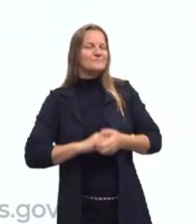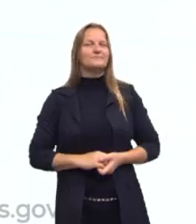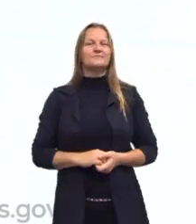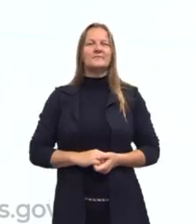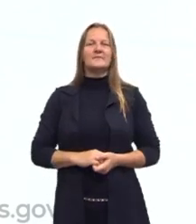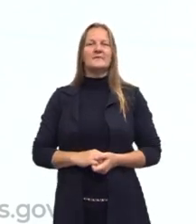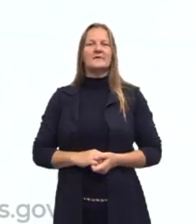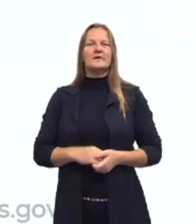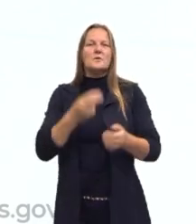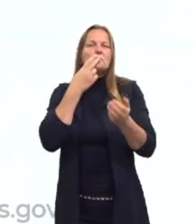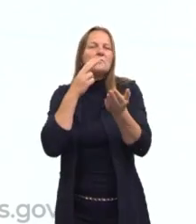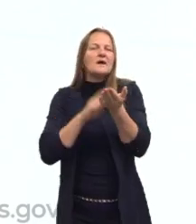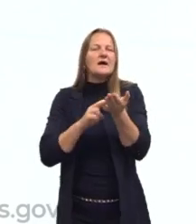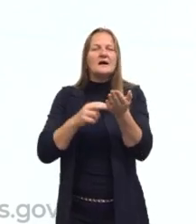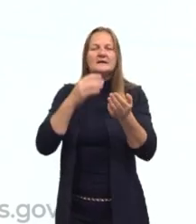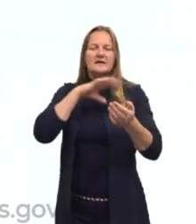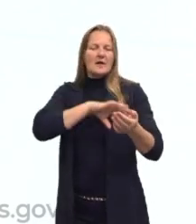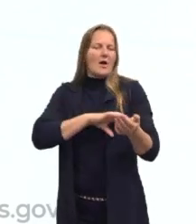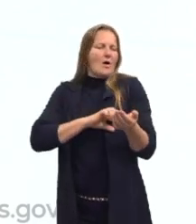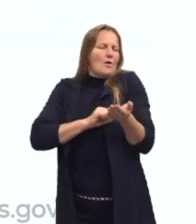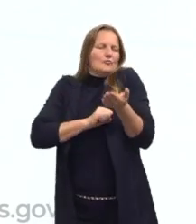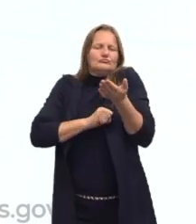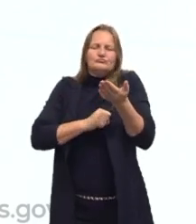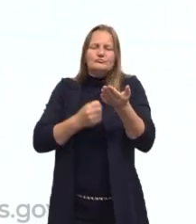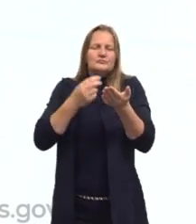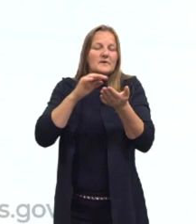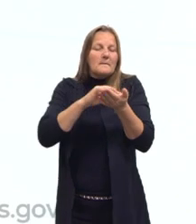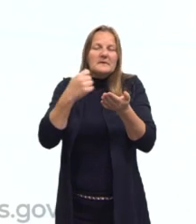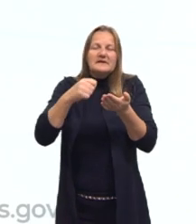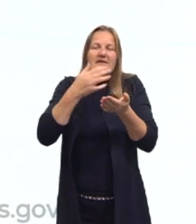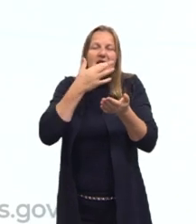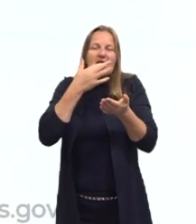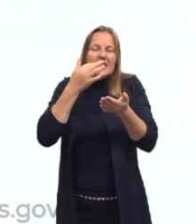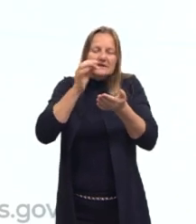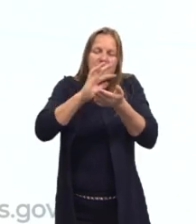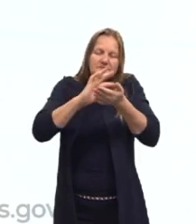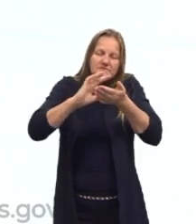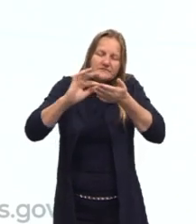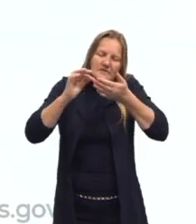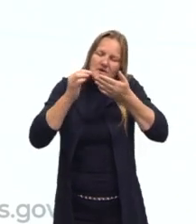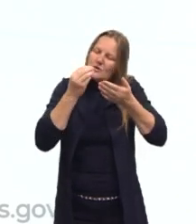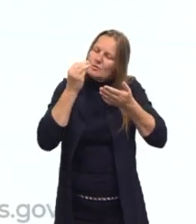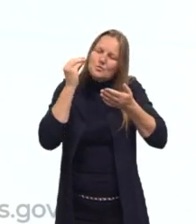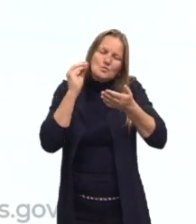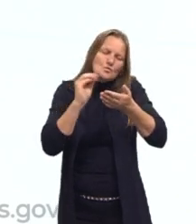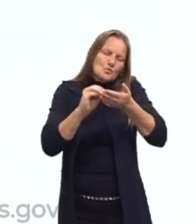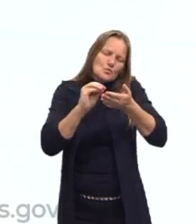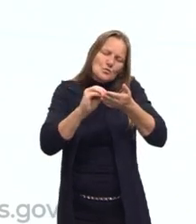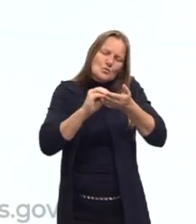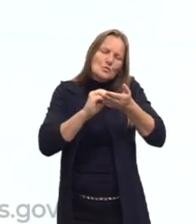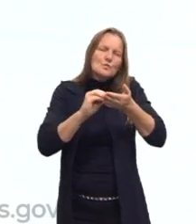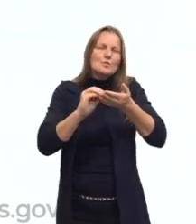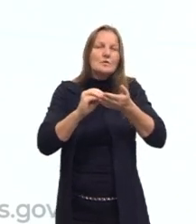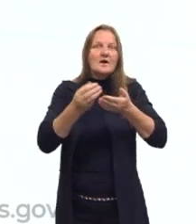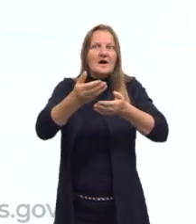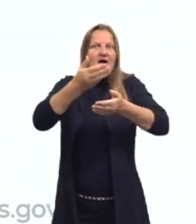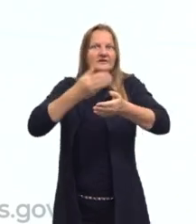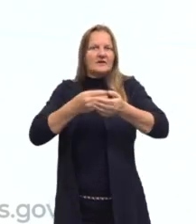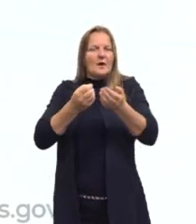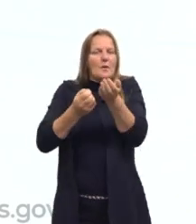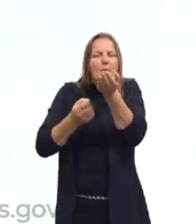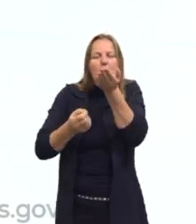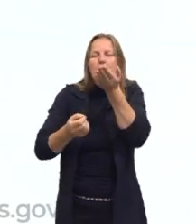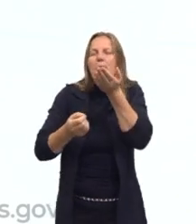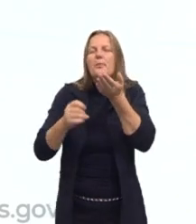As cartas de amor deveriam ser fechadas com a língua, beijadas antes de enviar, sopradas,